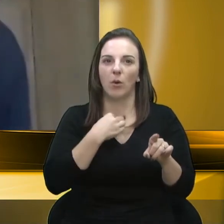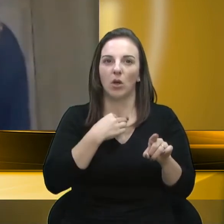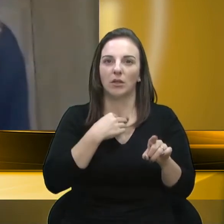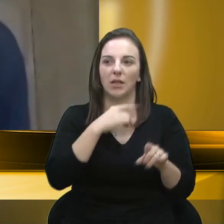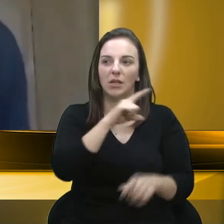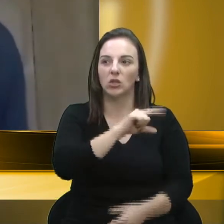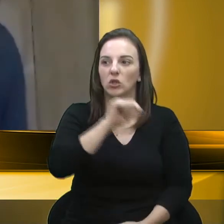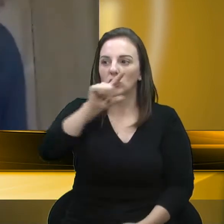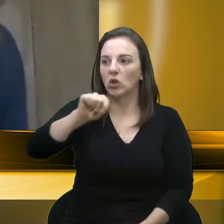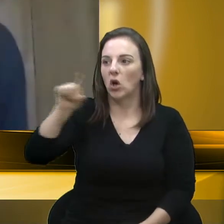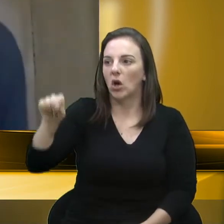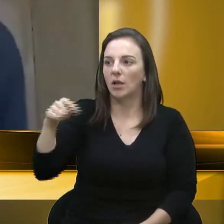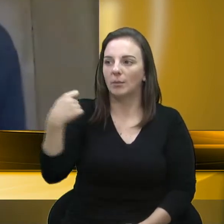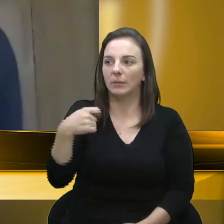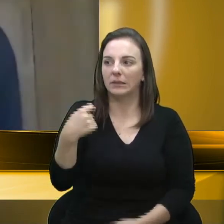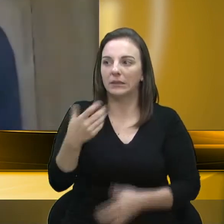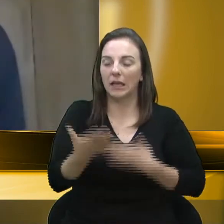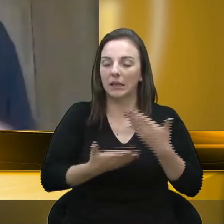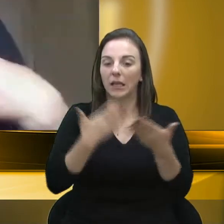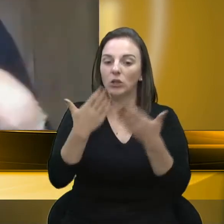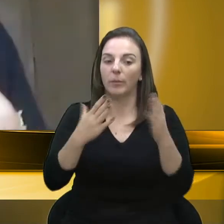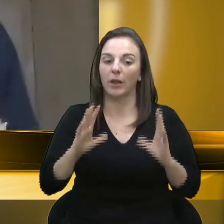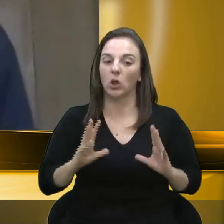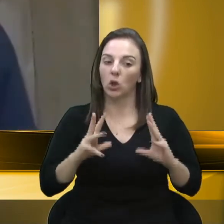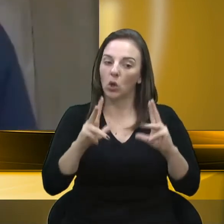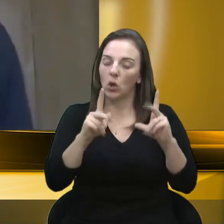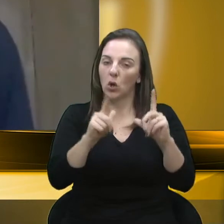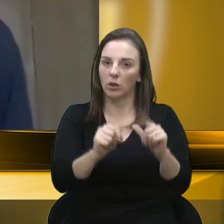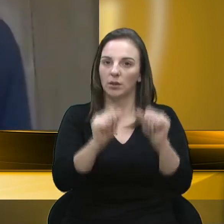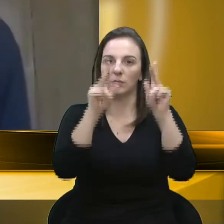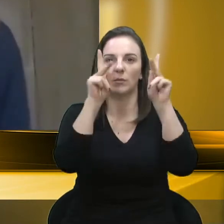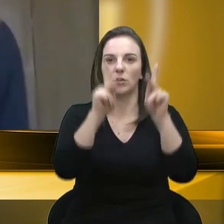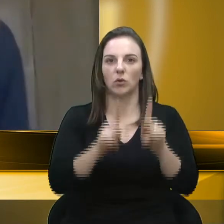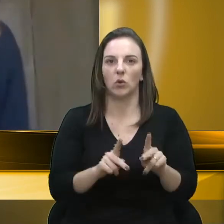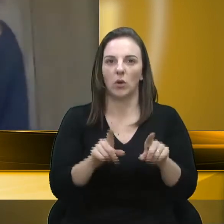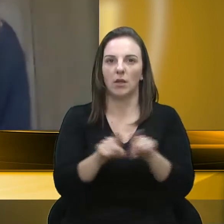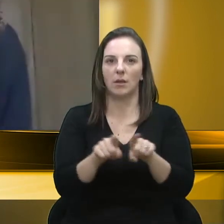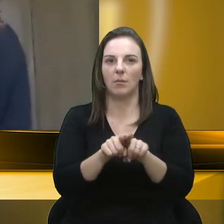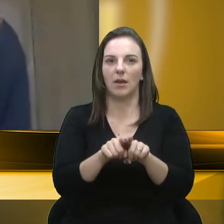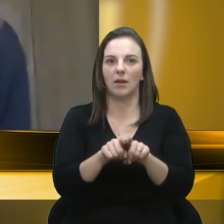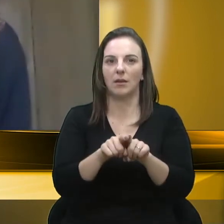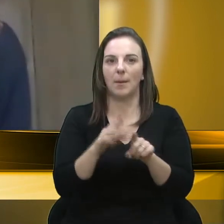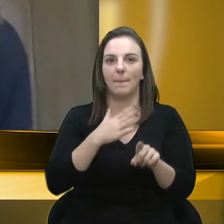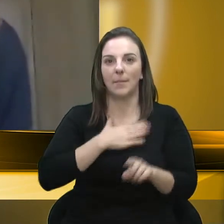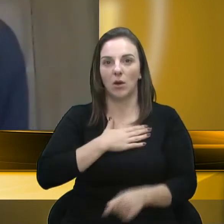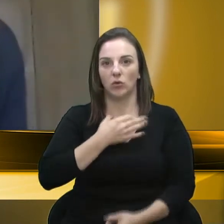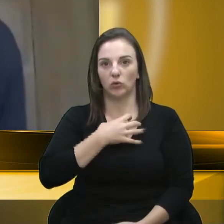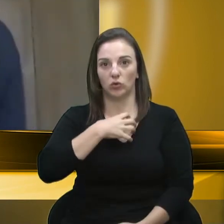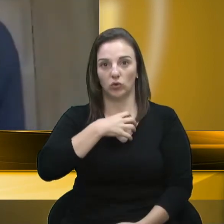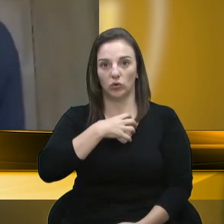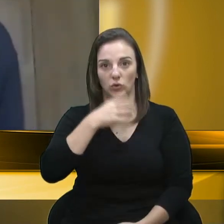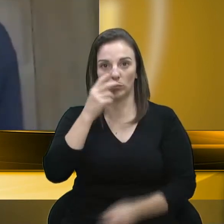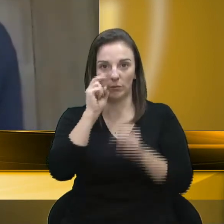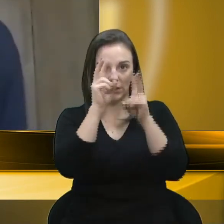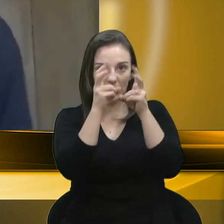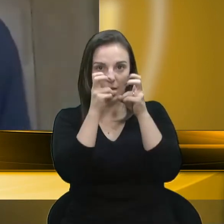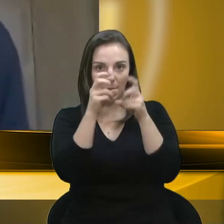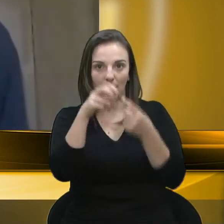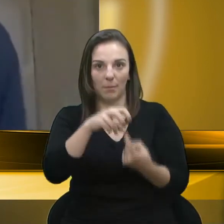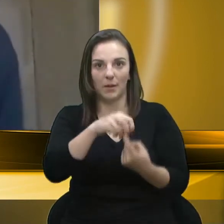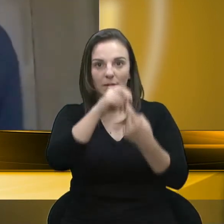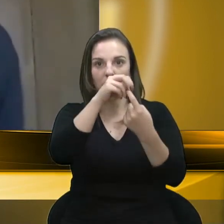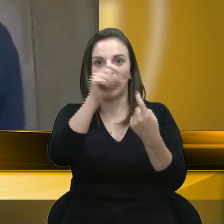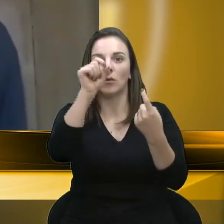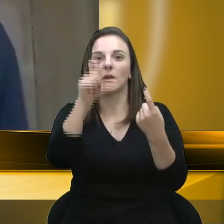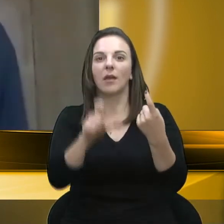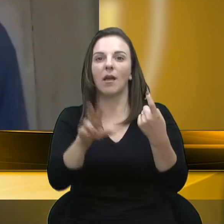atendimento tem que ser para todos e todas. E na minha visão tem que ser principalmente para quem é usuário do serviço. São os